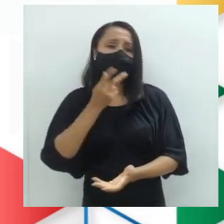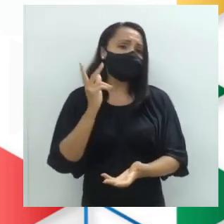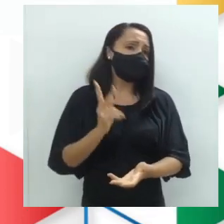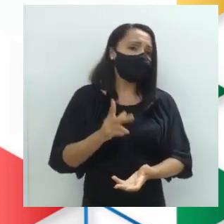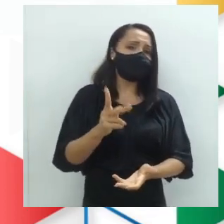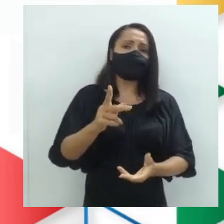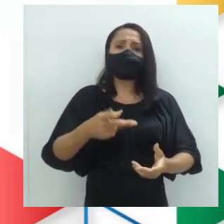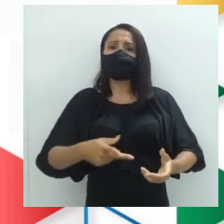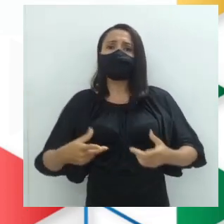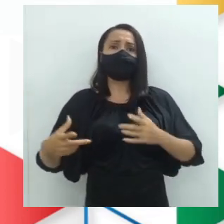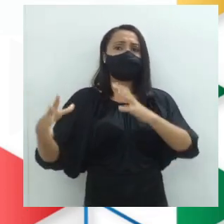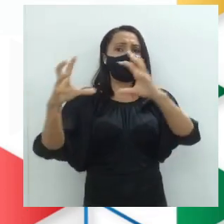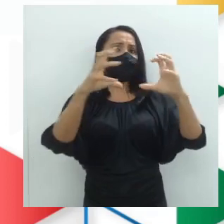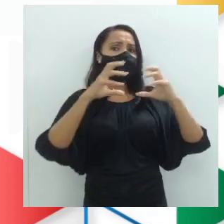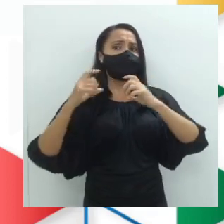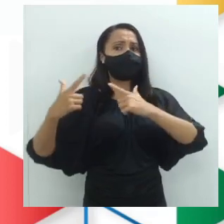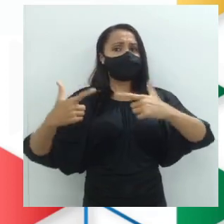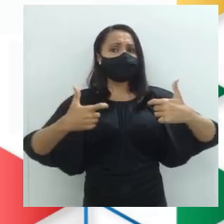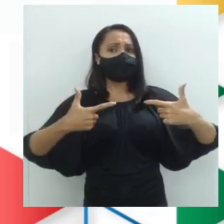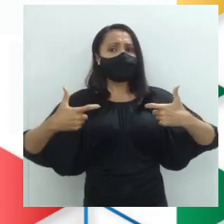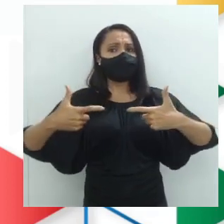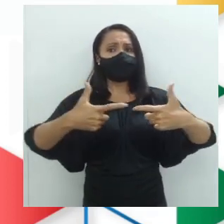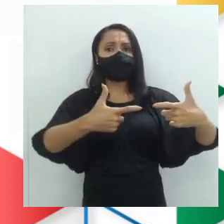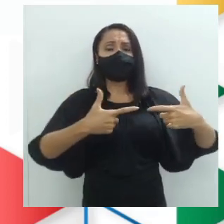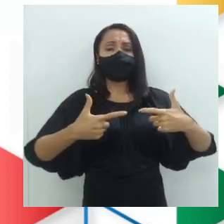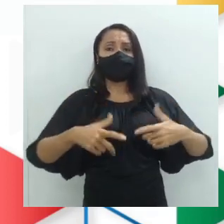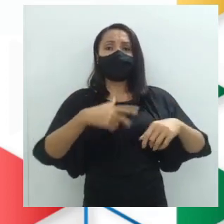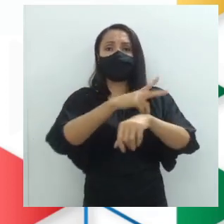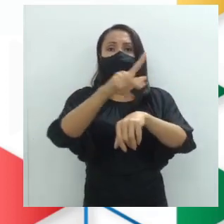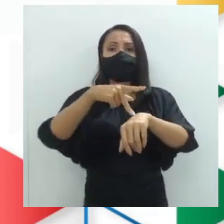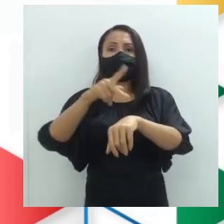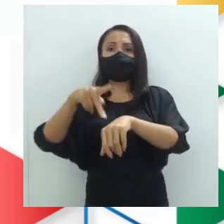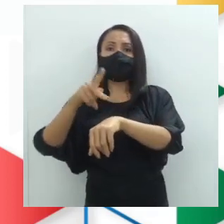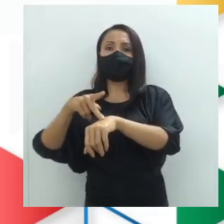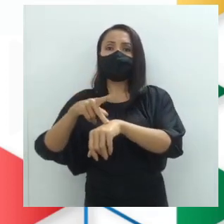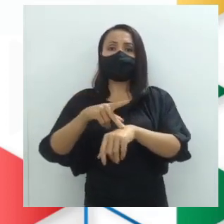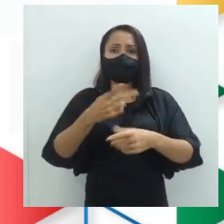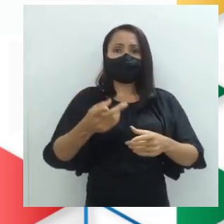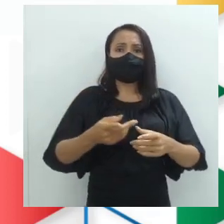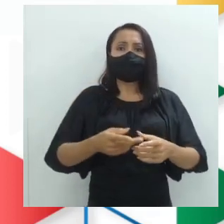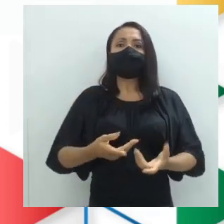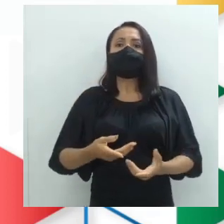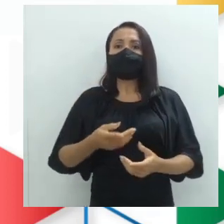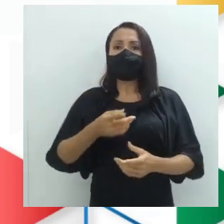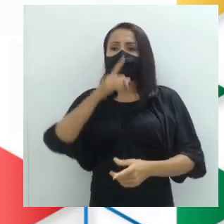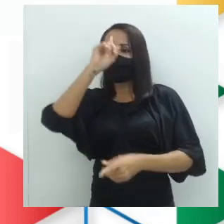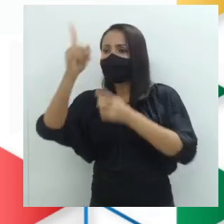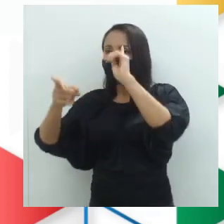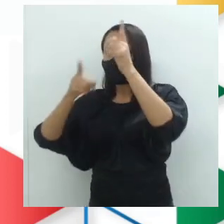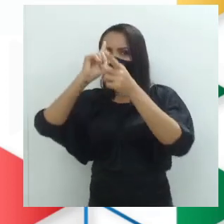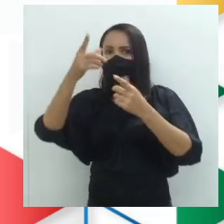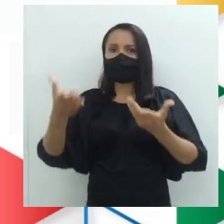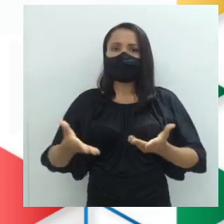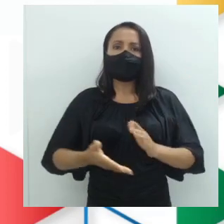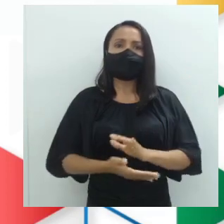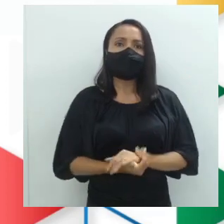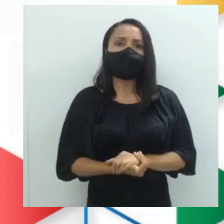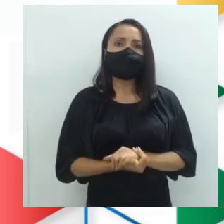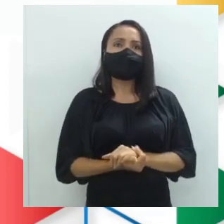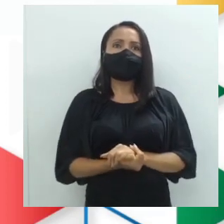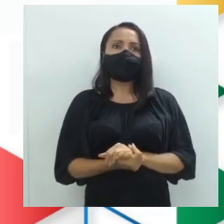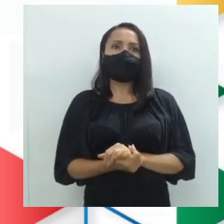guerras. Porque um país quer comandar o outro. Veja que H, ironicamente, mais uma vez, nessa tirinha,